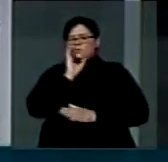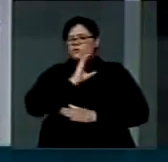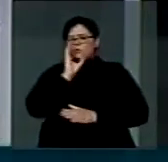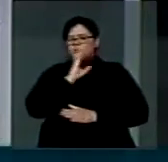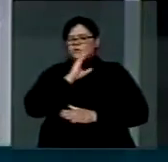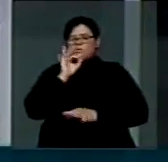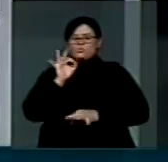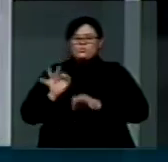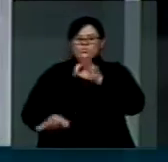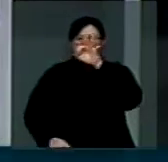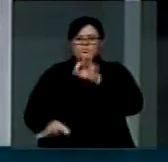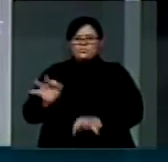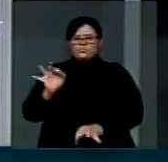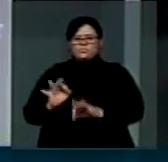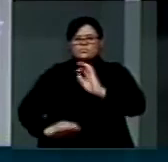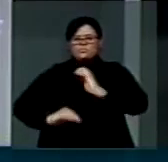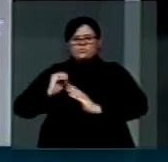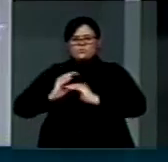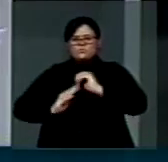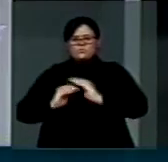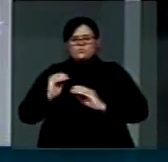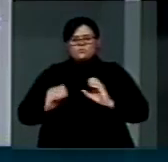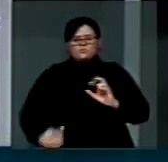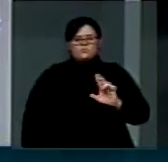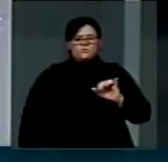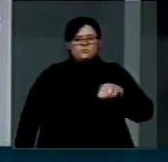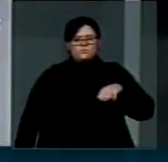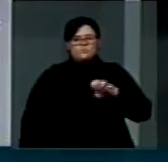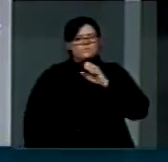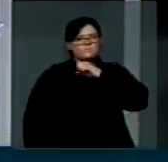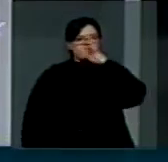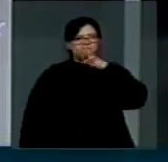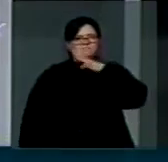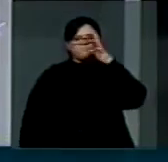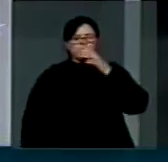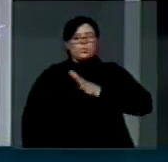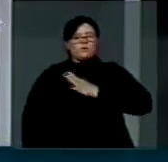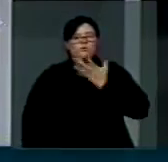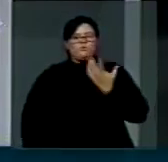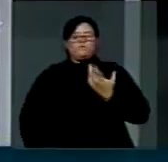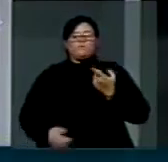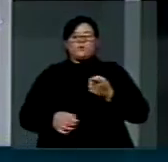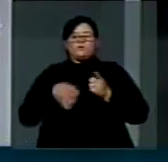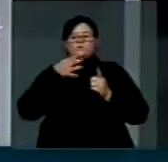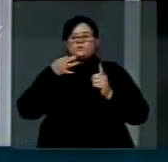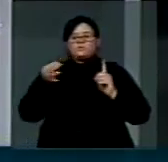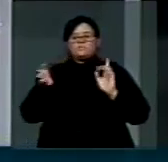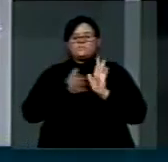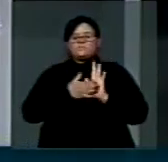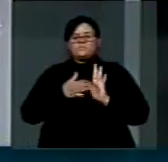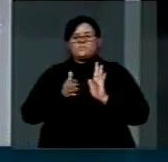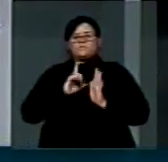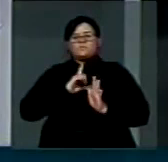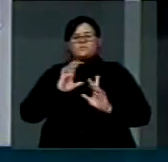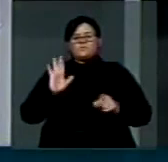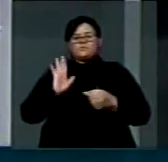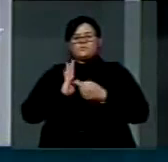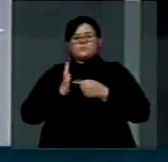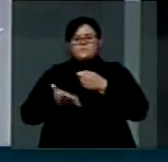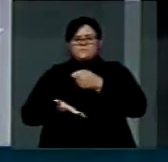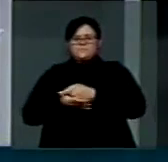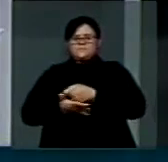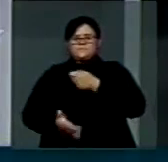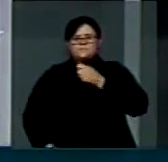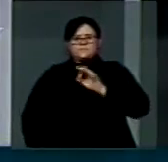julgamento dos casos de crimes hediondos. Essa proposta tem o intuito de garantir